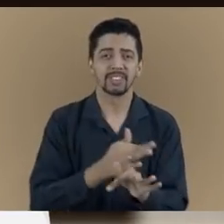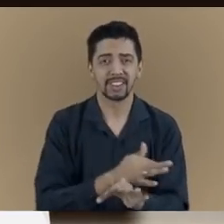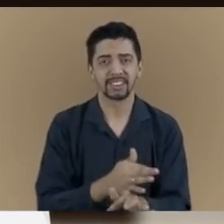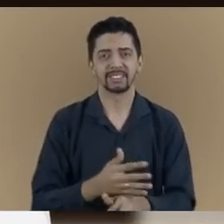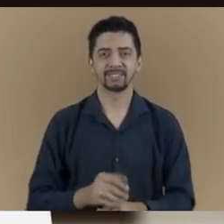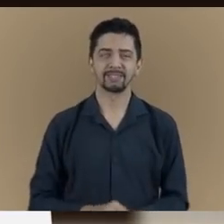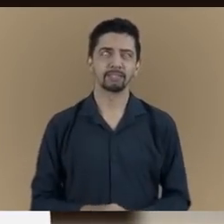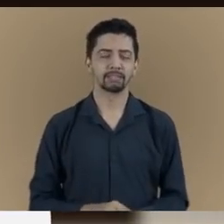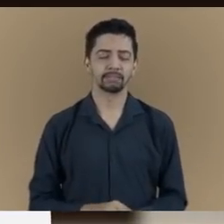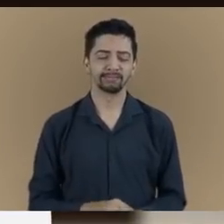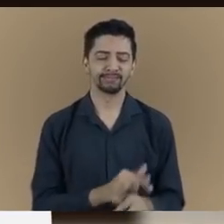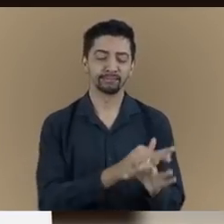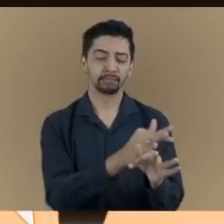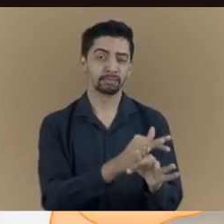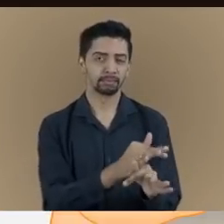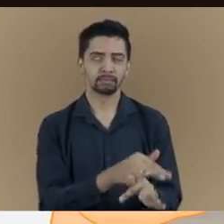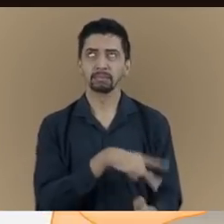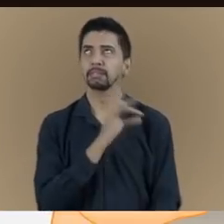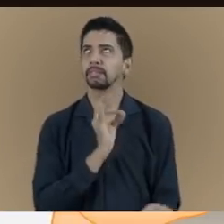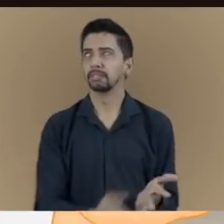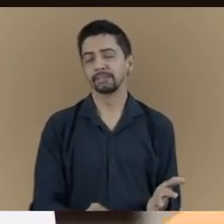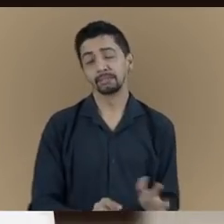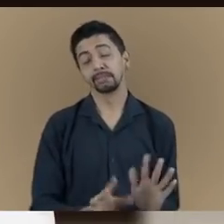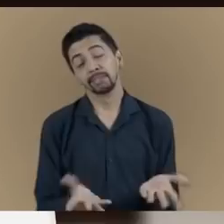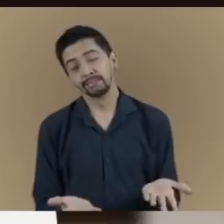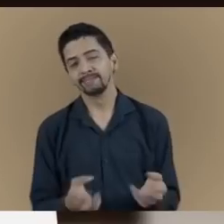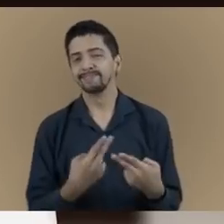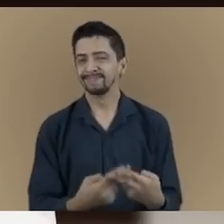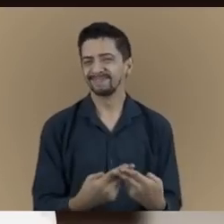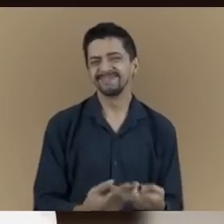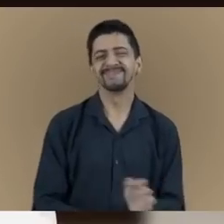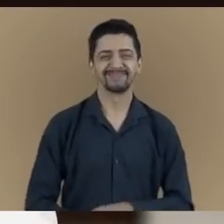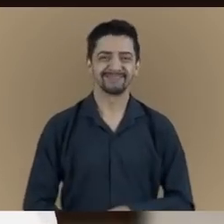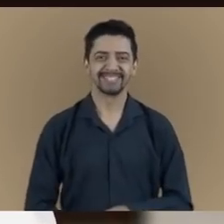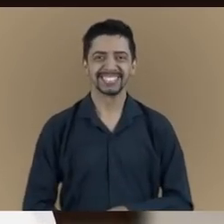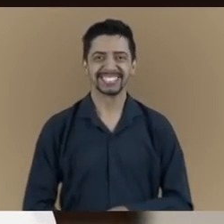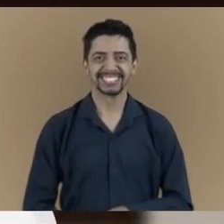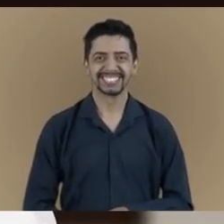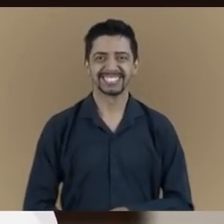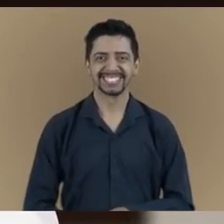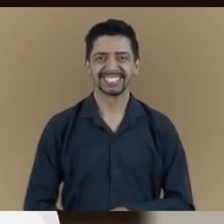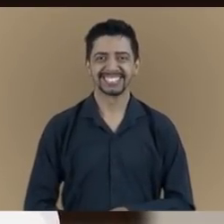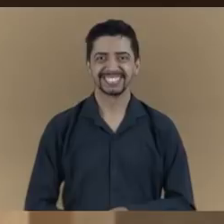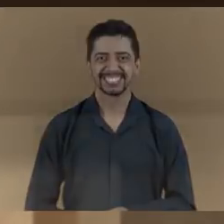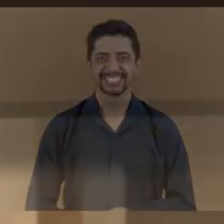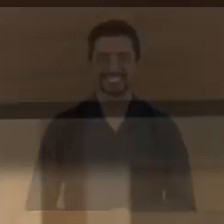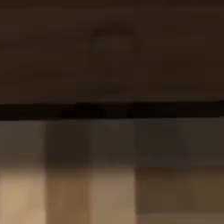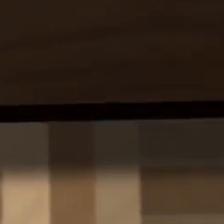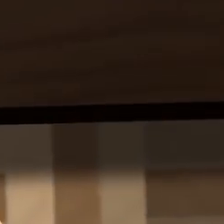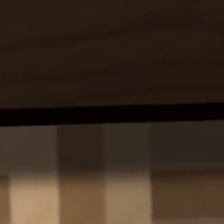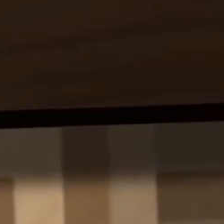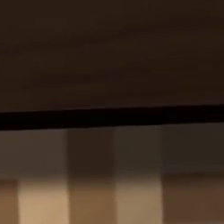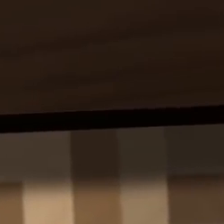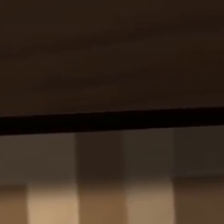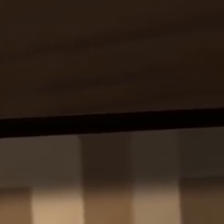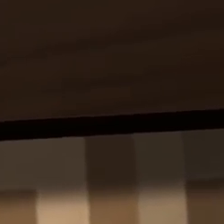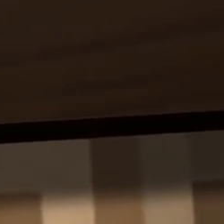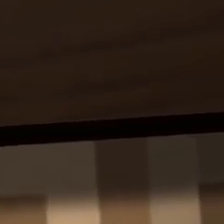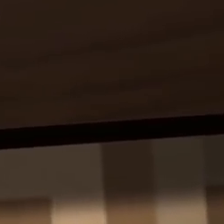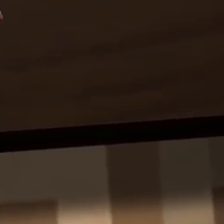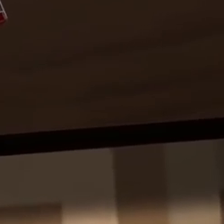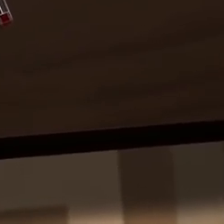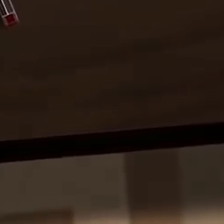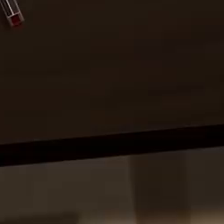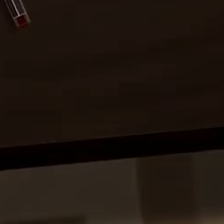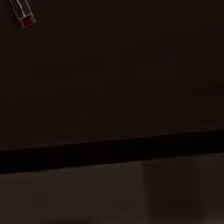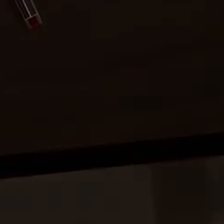férias. Eu odeio as férias. Vida que segue. Vida que